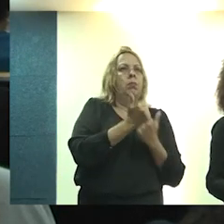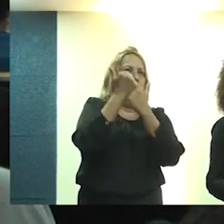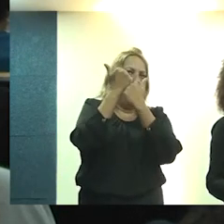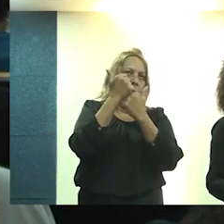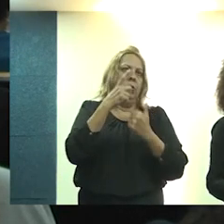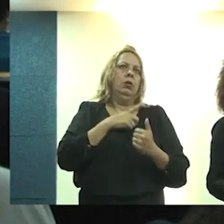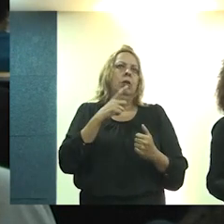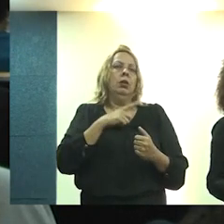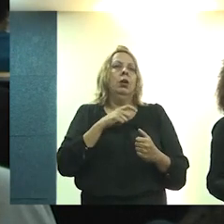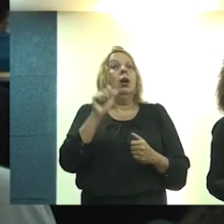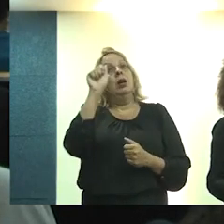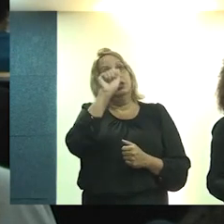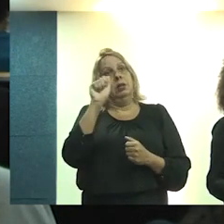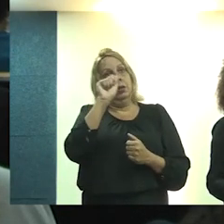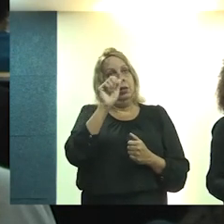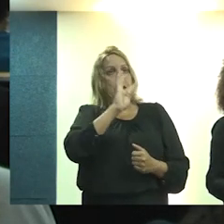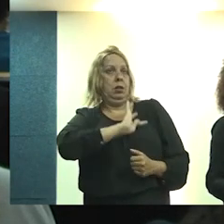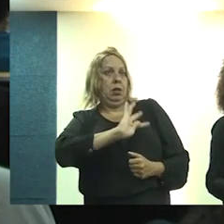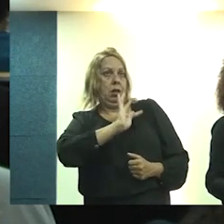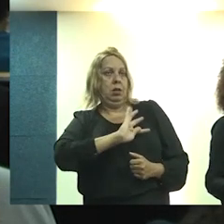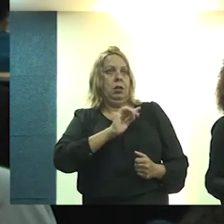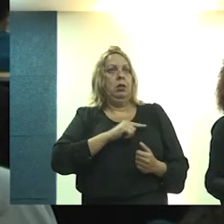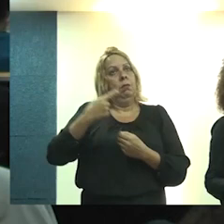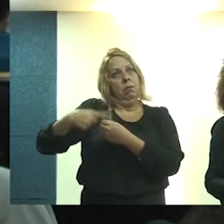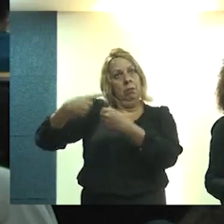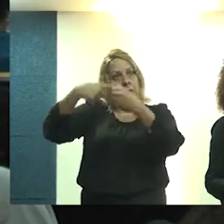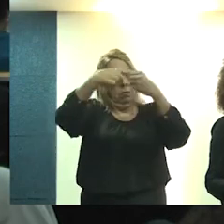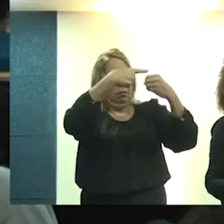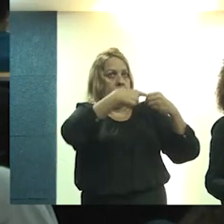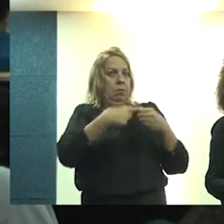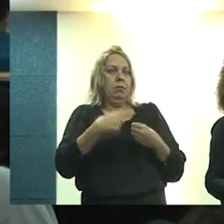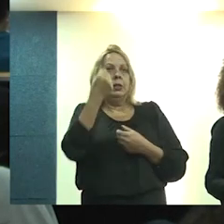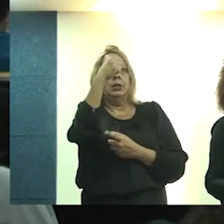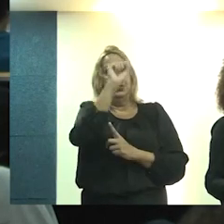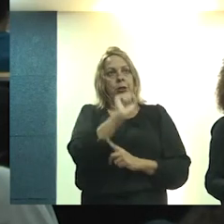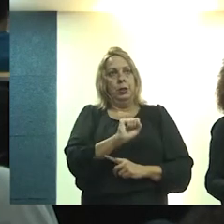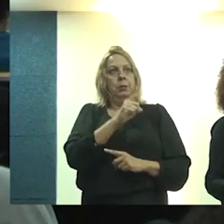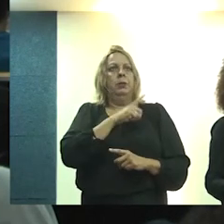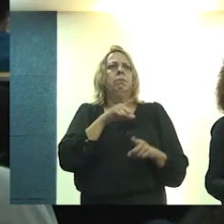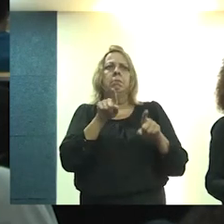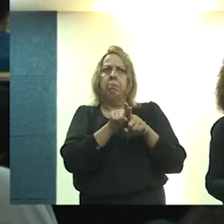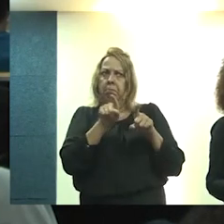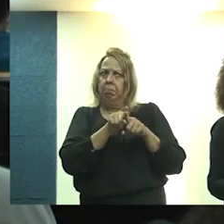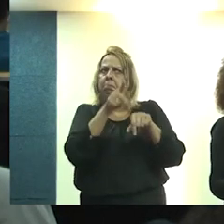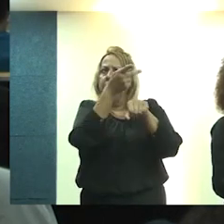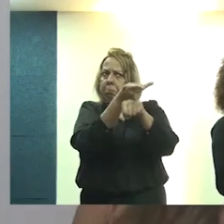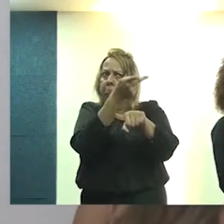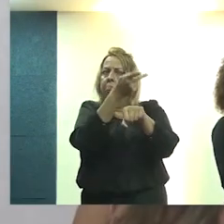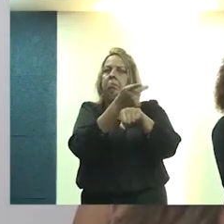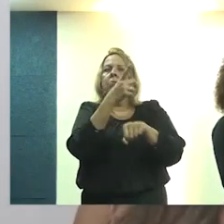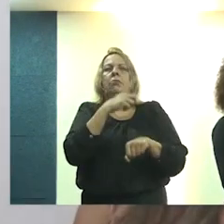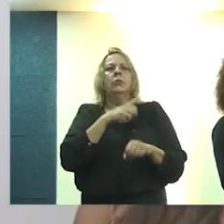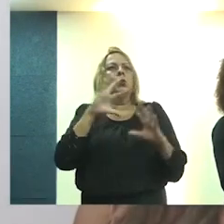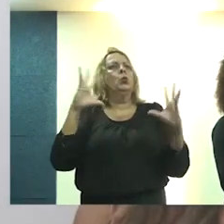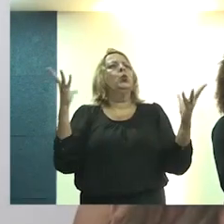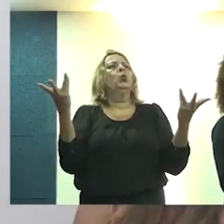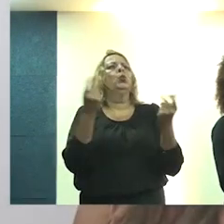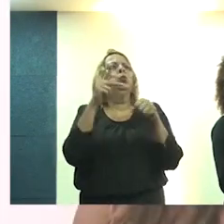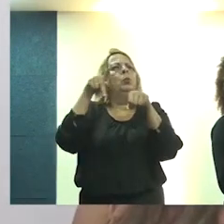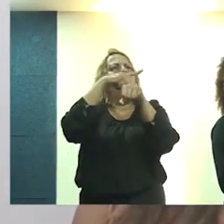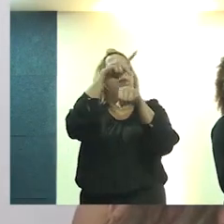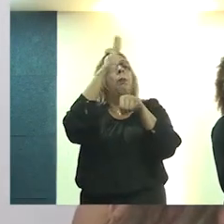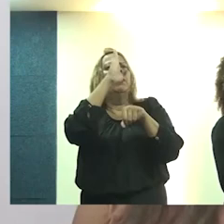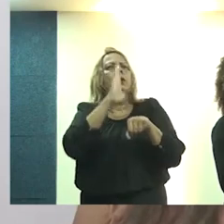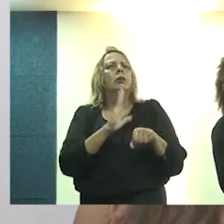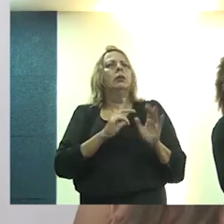de apoio, de assistência técnica aos municípios sergipanos, que tem sido premiada por todo o